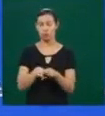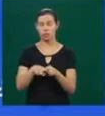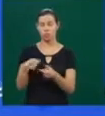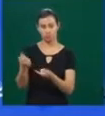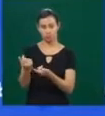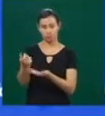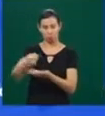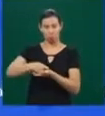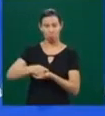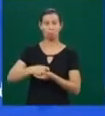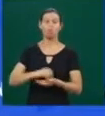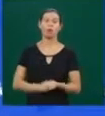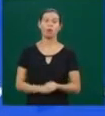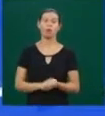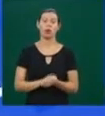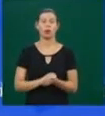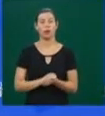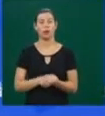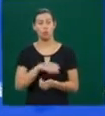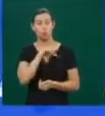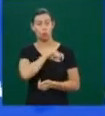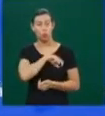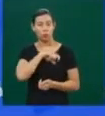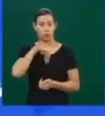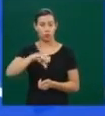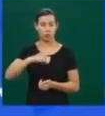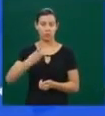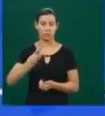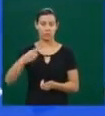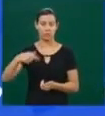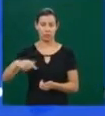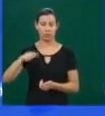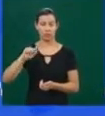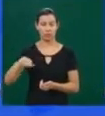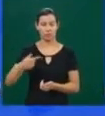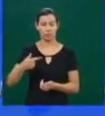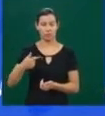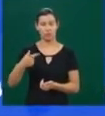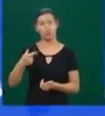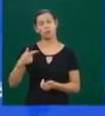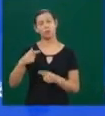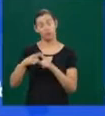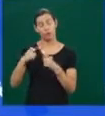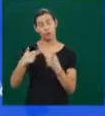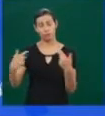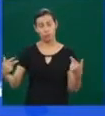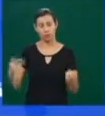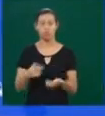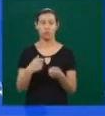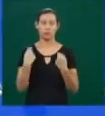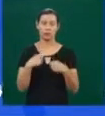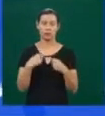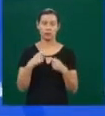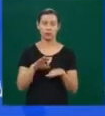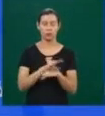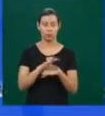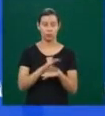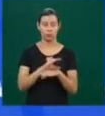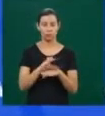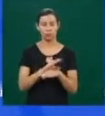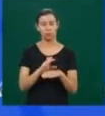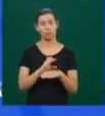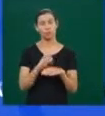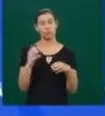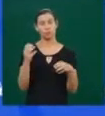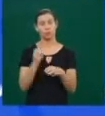do meio-dia, às seis da tarde. A bolsa auxílio é de R$ 937,00, mas vale transporte. É necessário cursar superior em